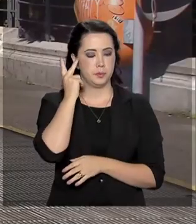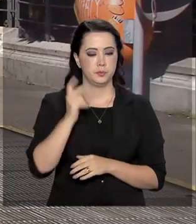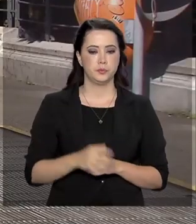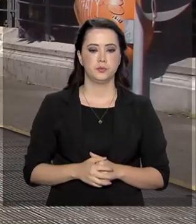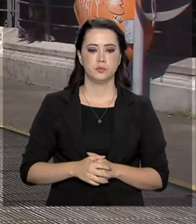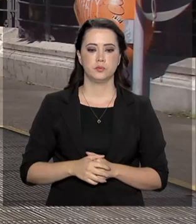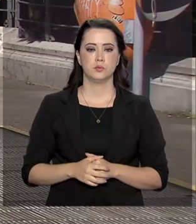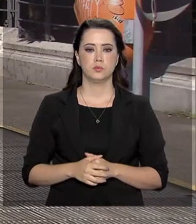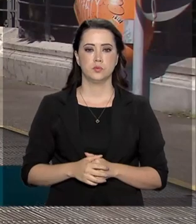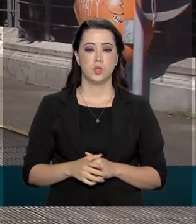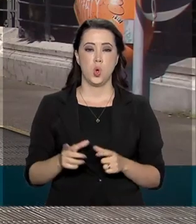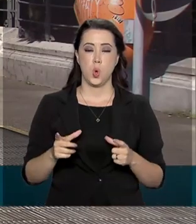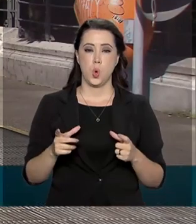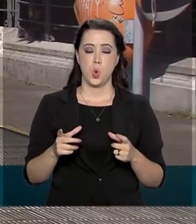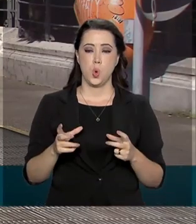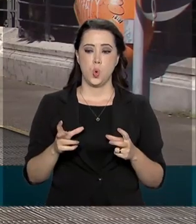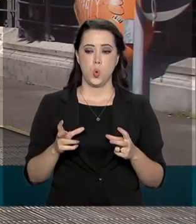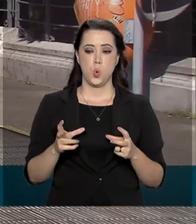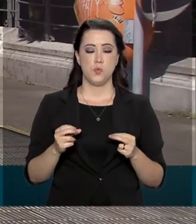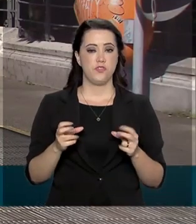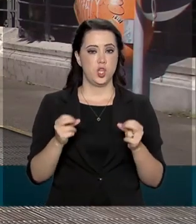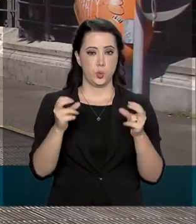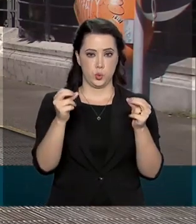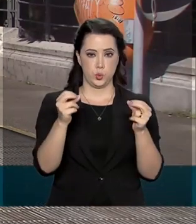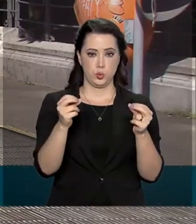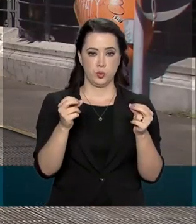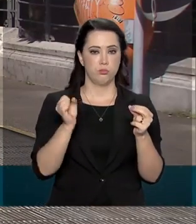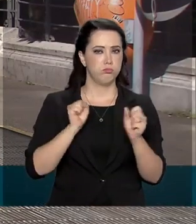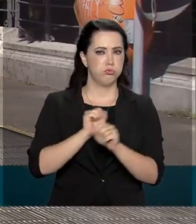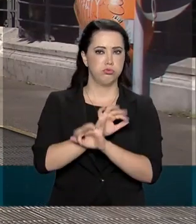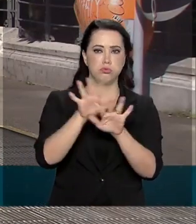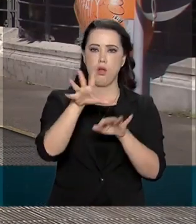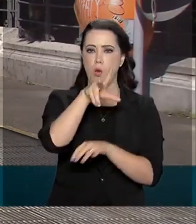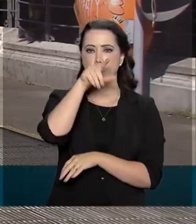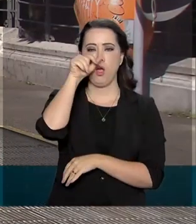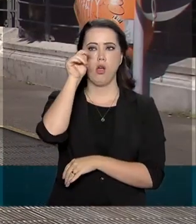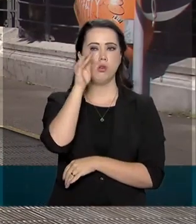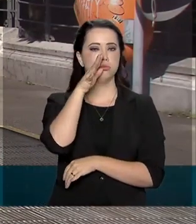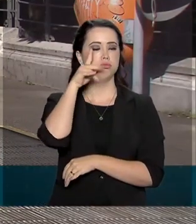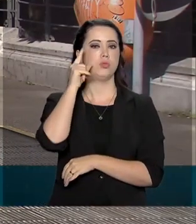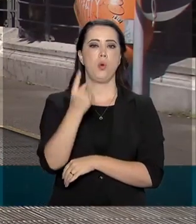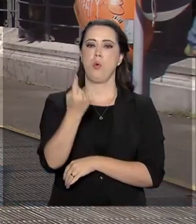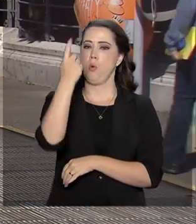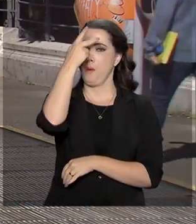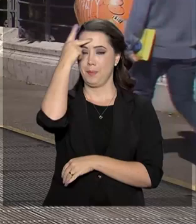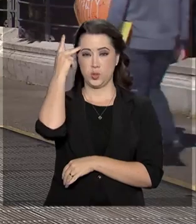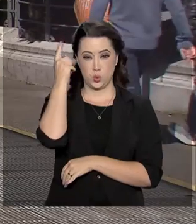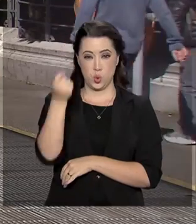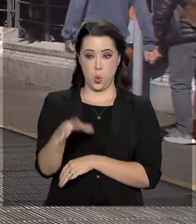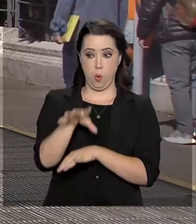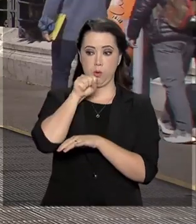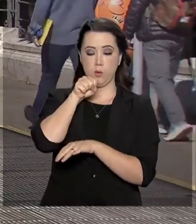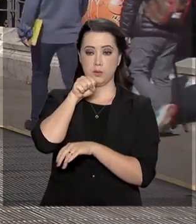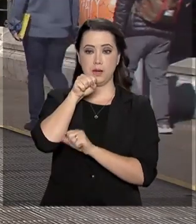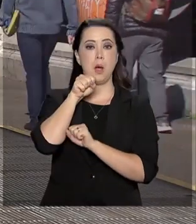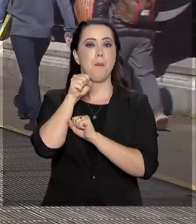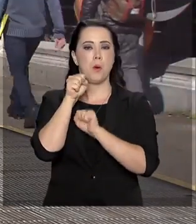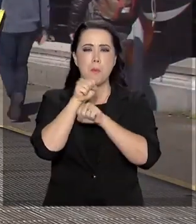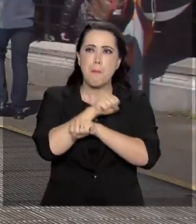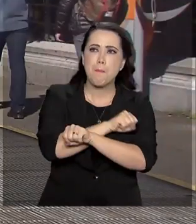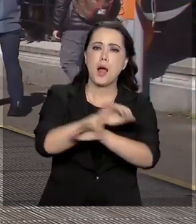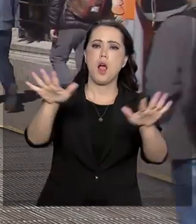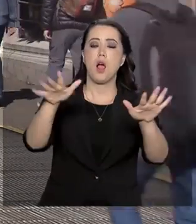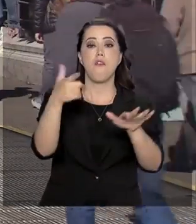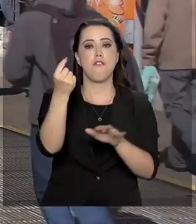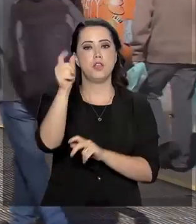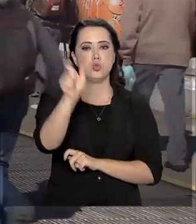O vírus do sarampo se alastra pelo ar e apenas uma pessoa infectada pode contaminar outras 20. Daí